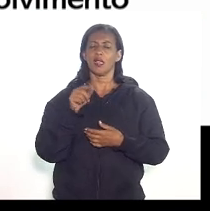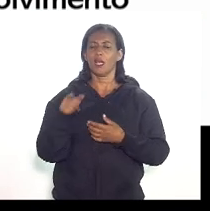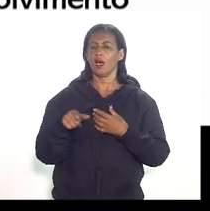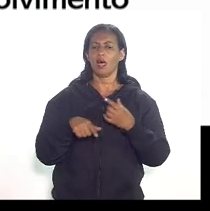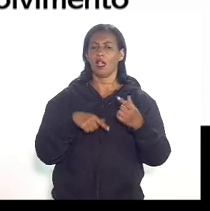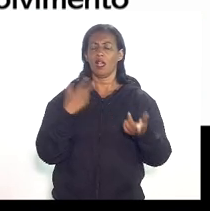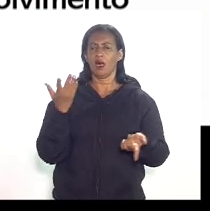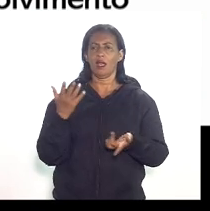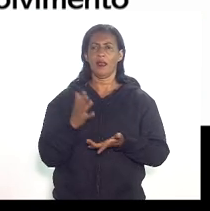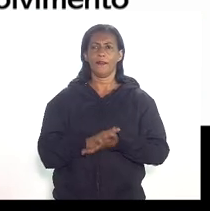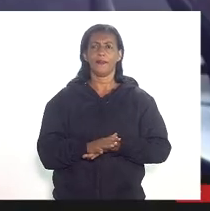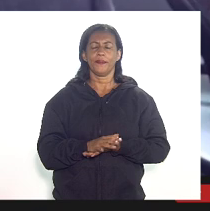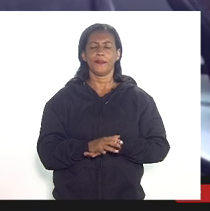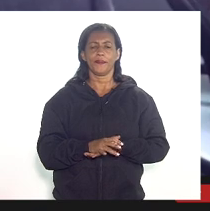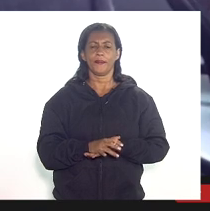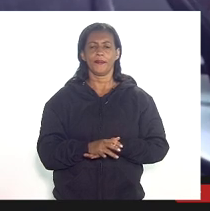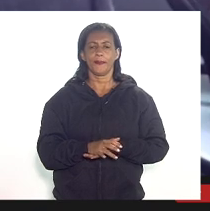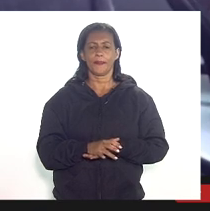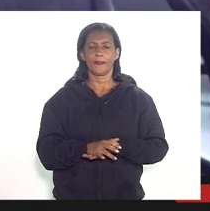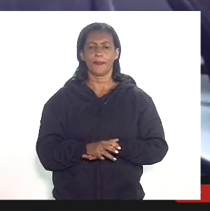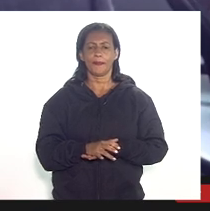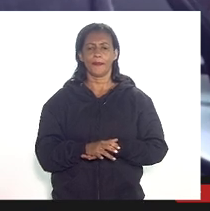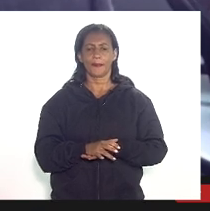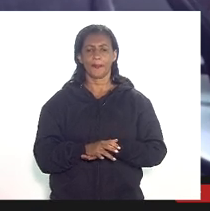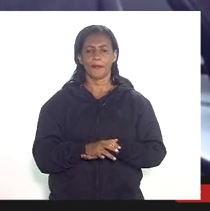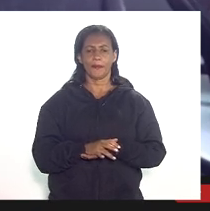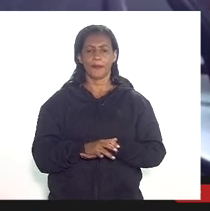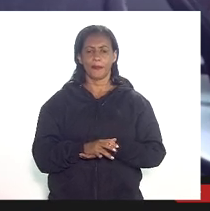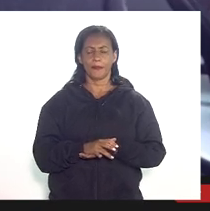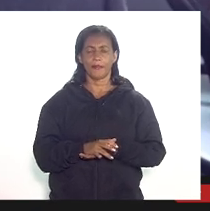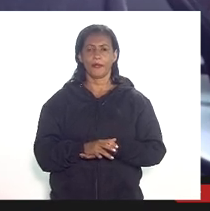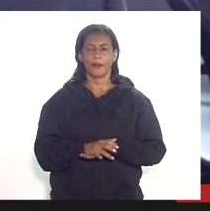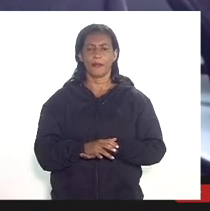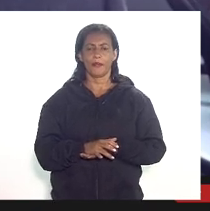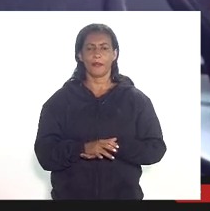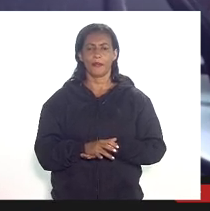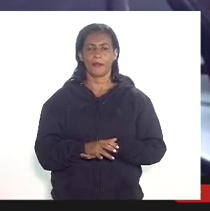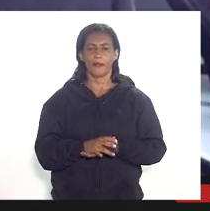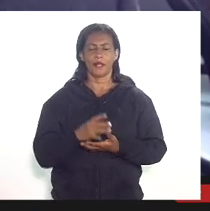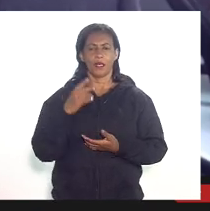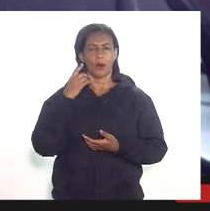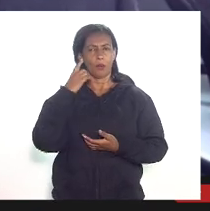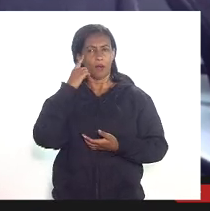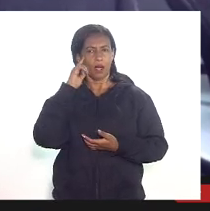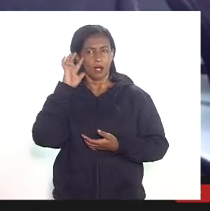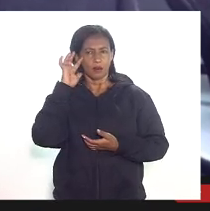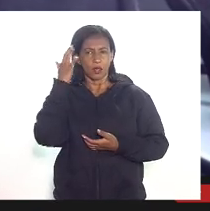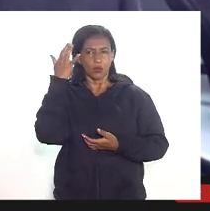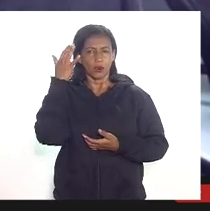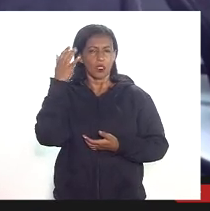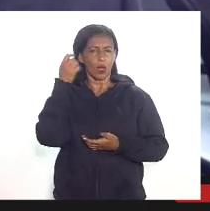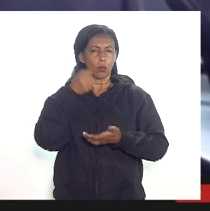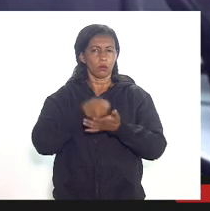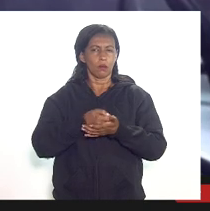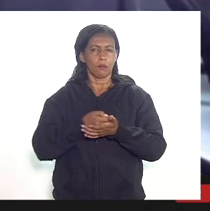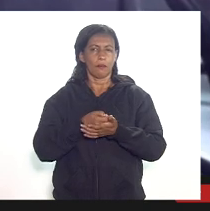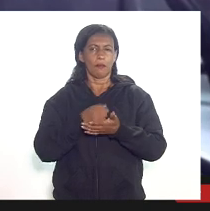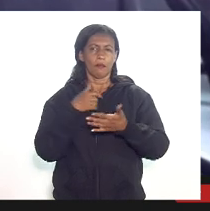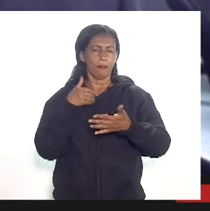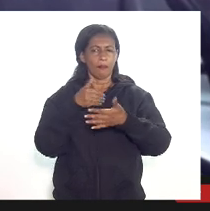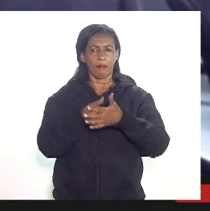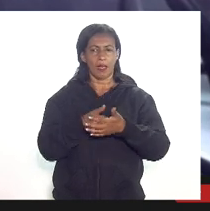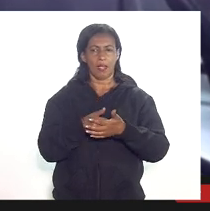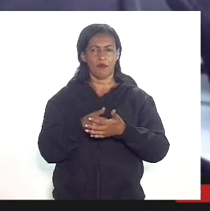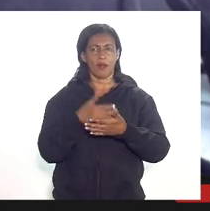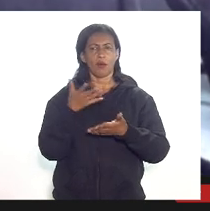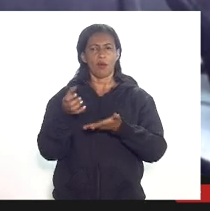uma provisão também é uma dedução prévia logicamente e aí eu pergunto qual é o fundamento